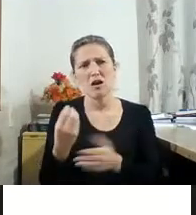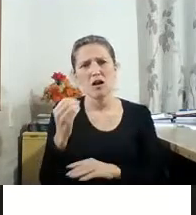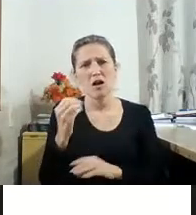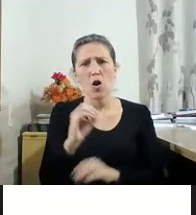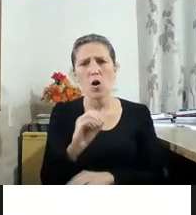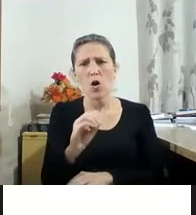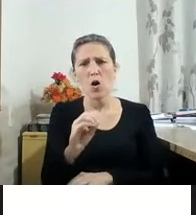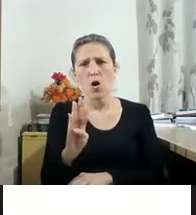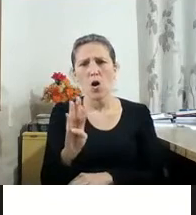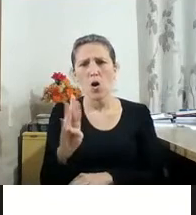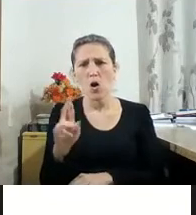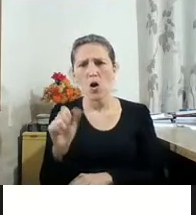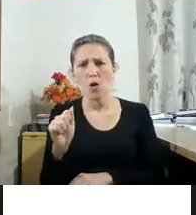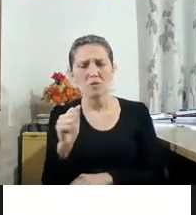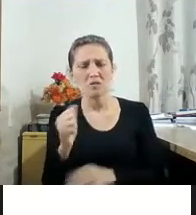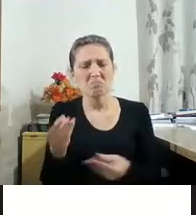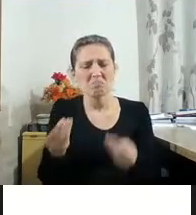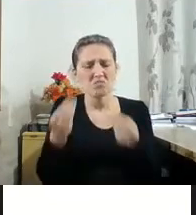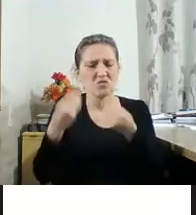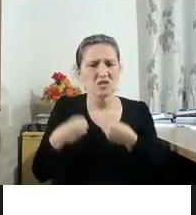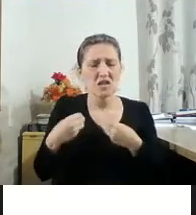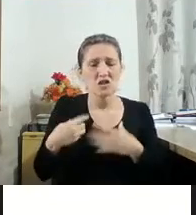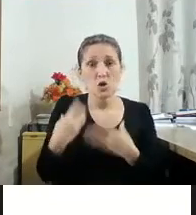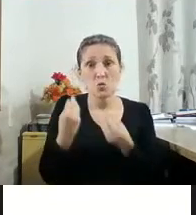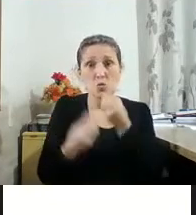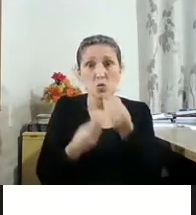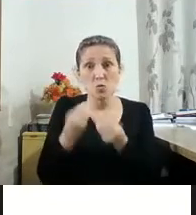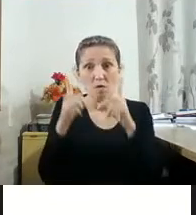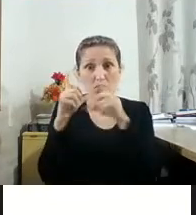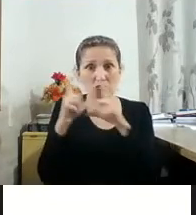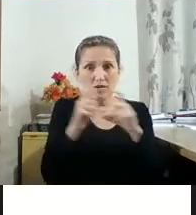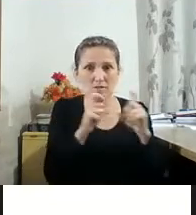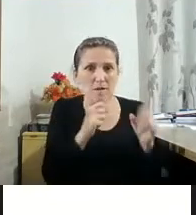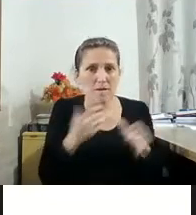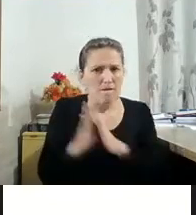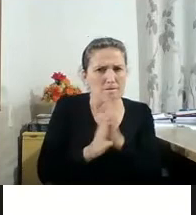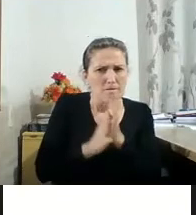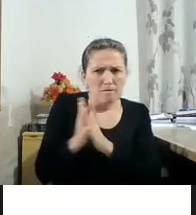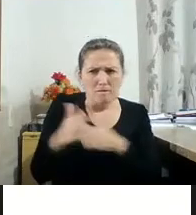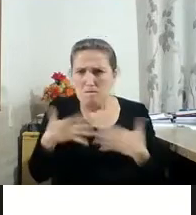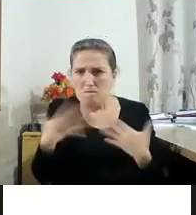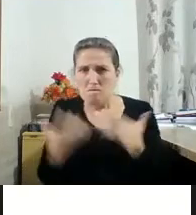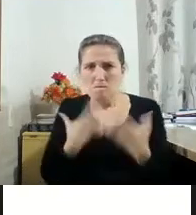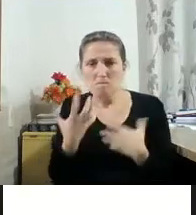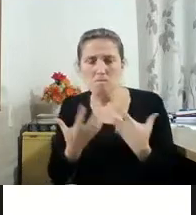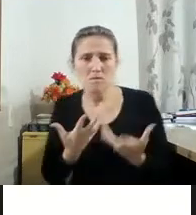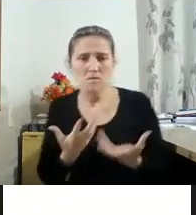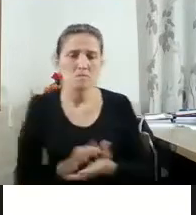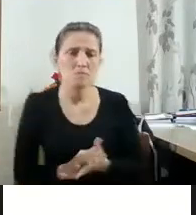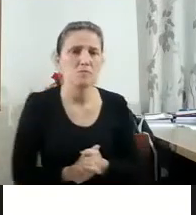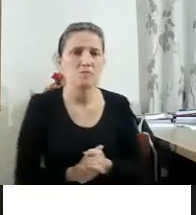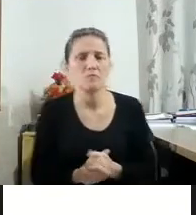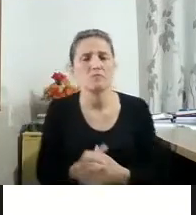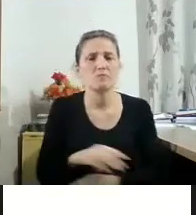fotografia dele nos instiga e uma outra coisa. livro nos inspira e quanto